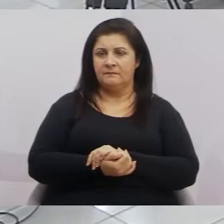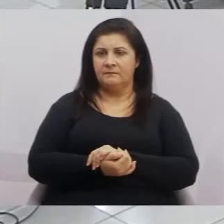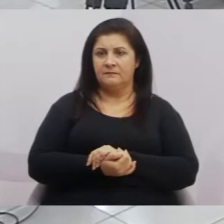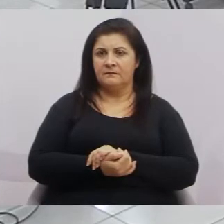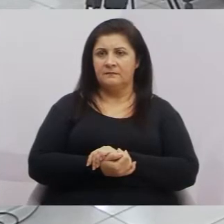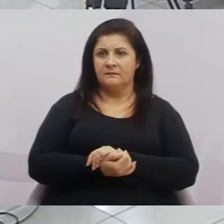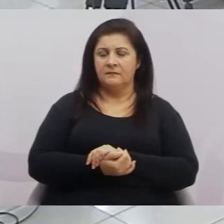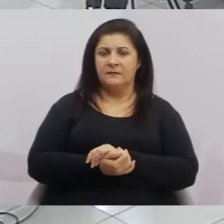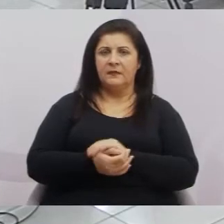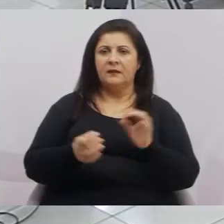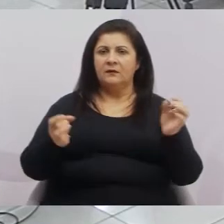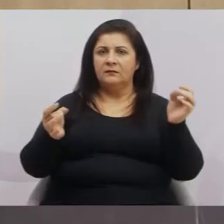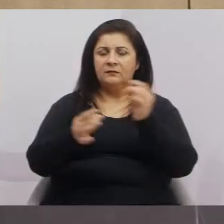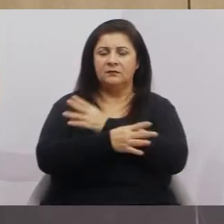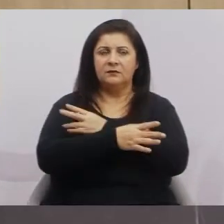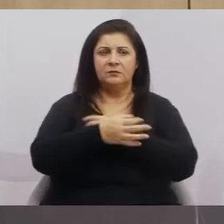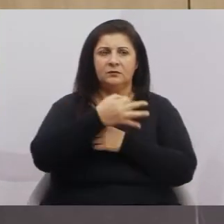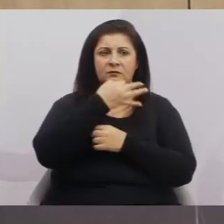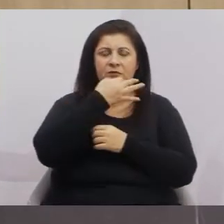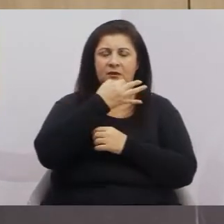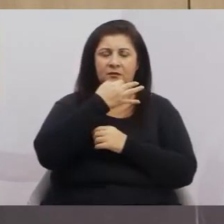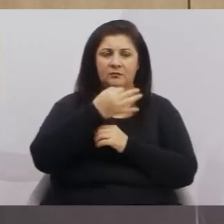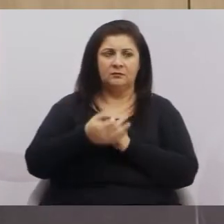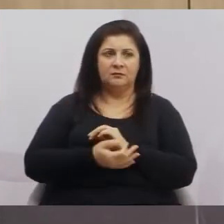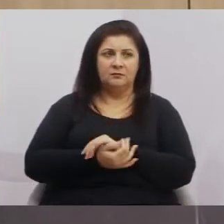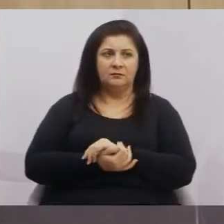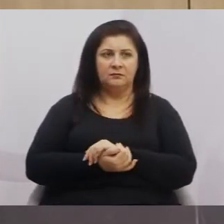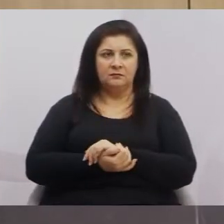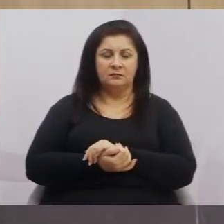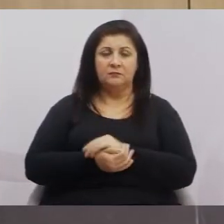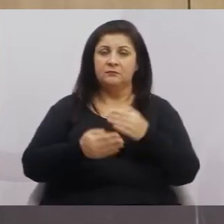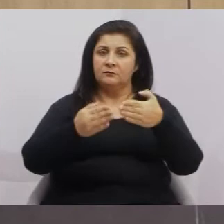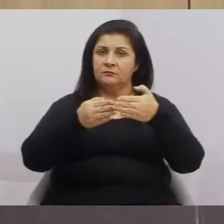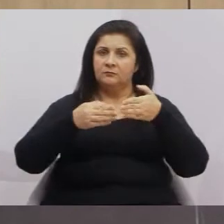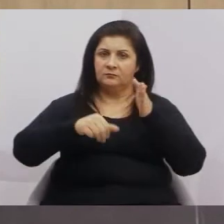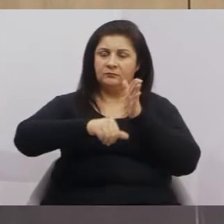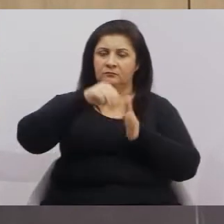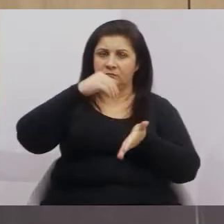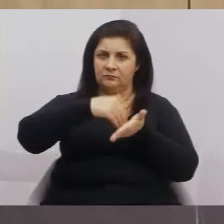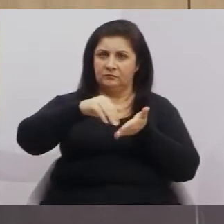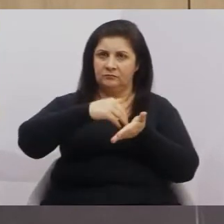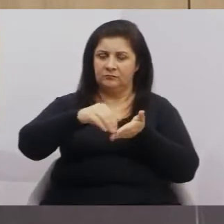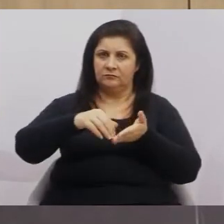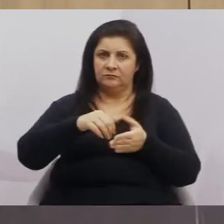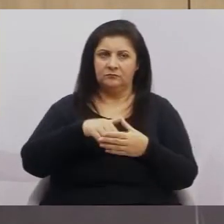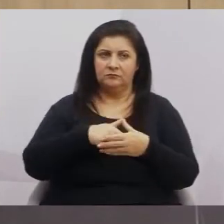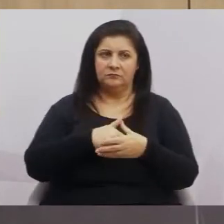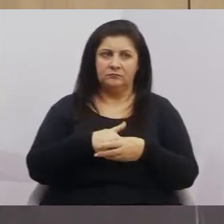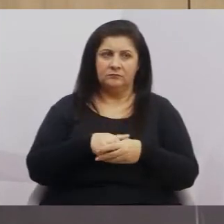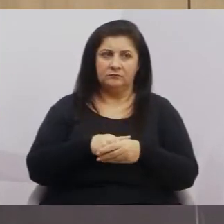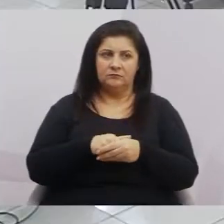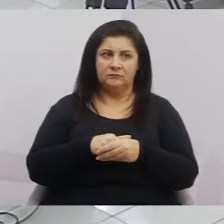Não havendo mais nenhum vereador desejando discutir a matéria, peço ao primeiro secretário que faça a votação.